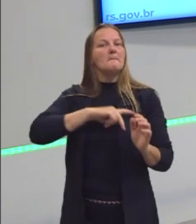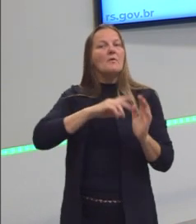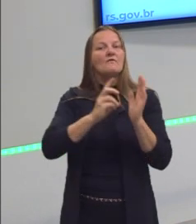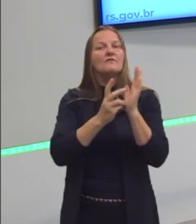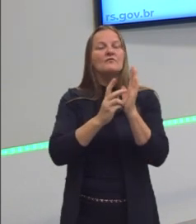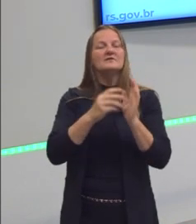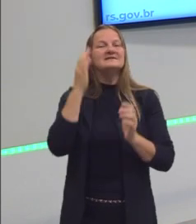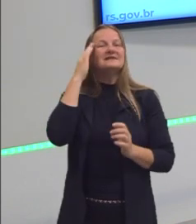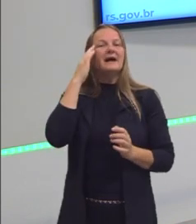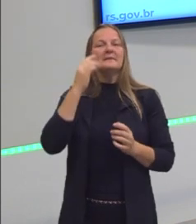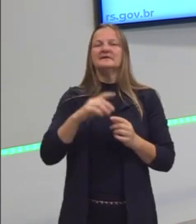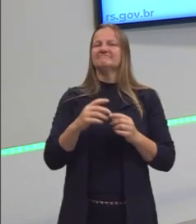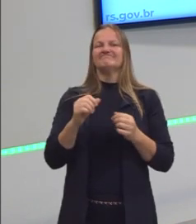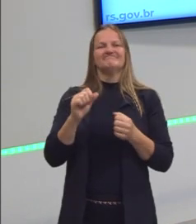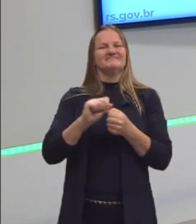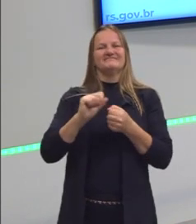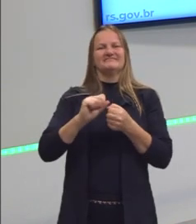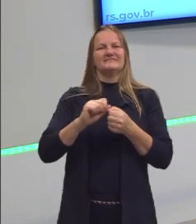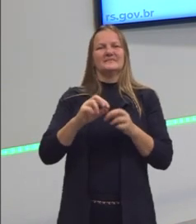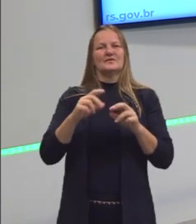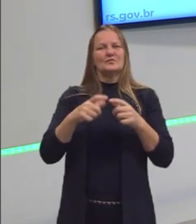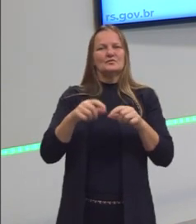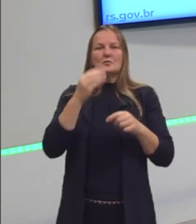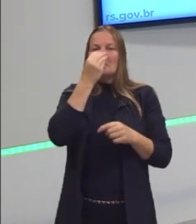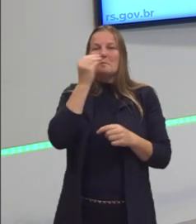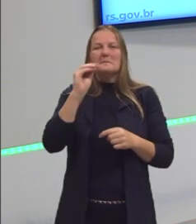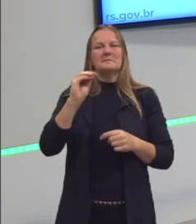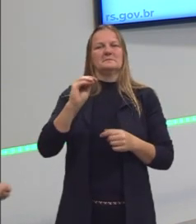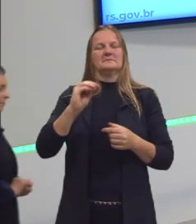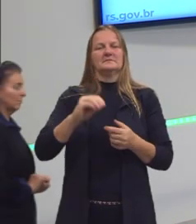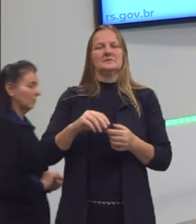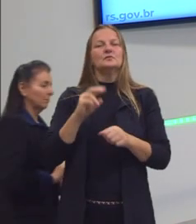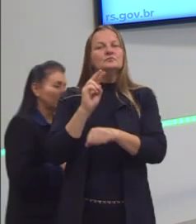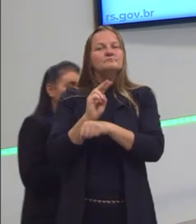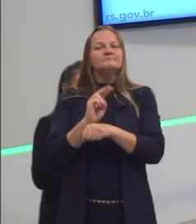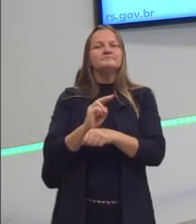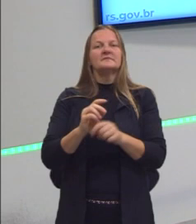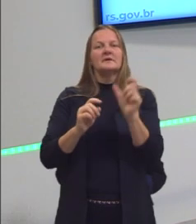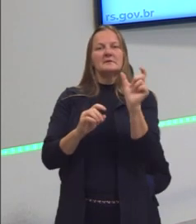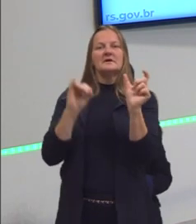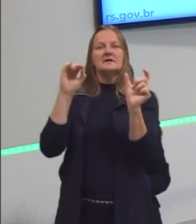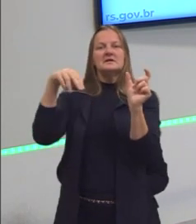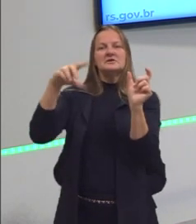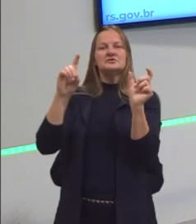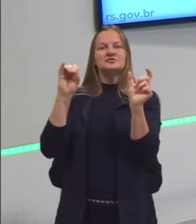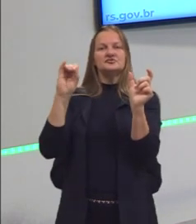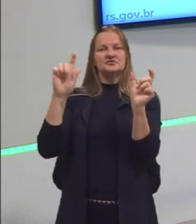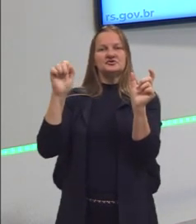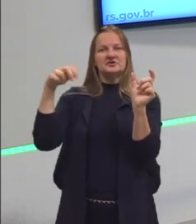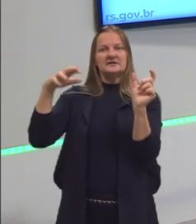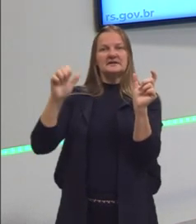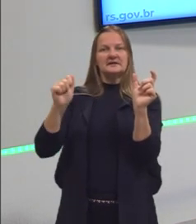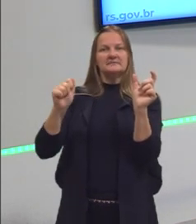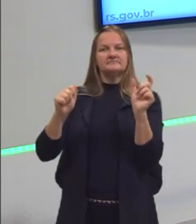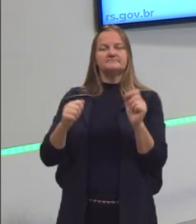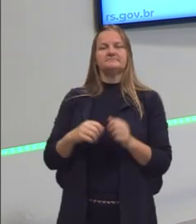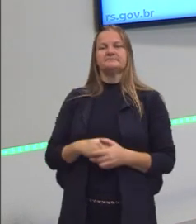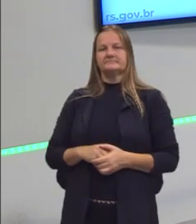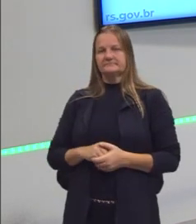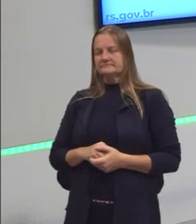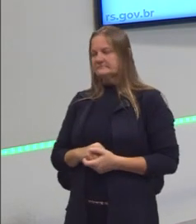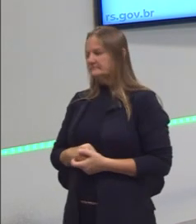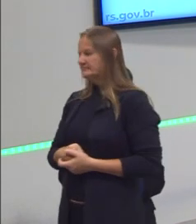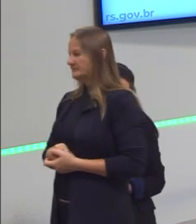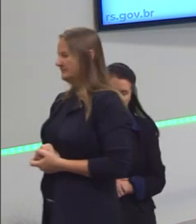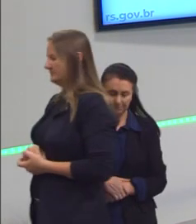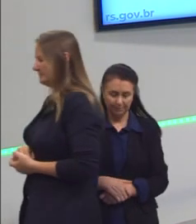acham que sabem ainda vem de um lugar de muito preconceito. E a palavra indígena, então, ela vem para substituir esse